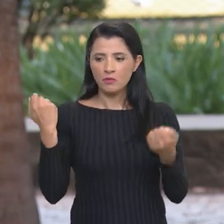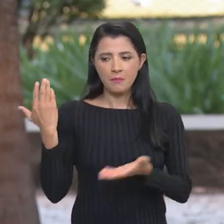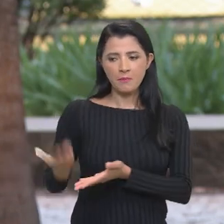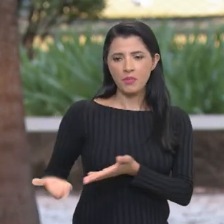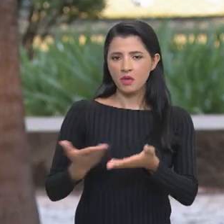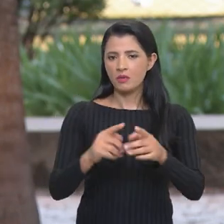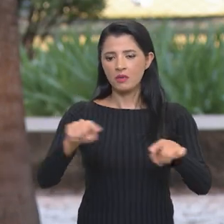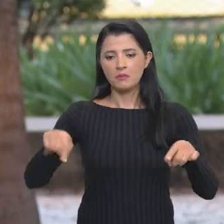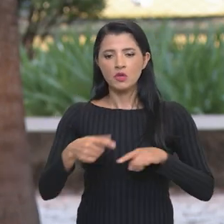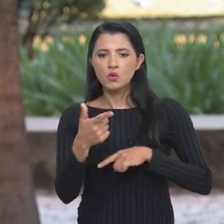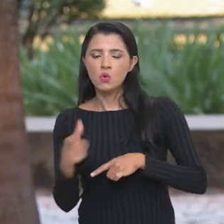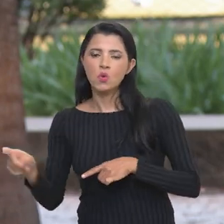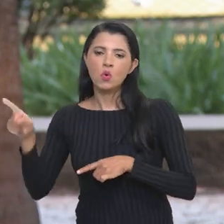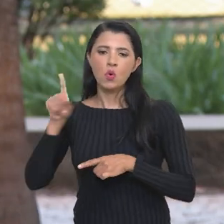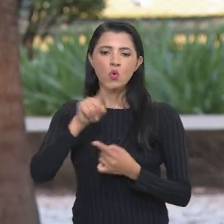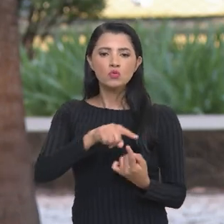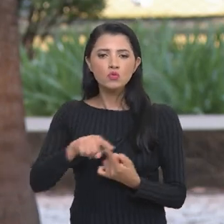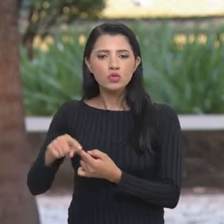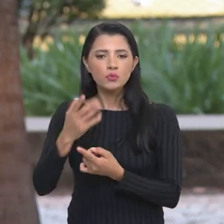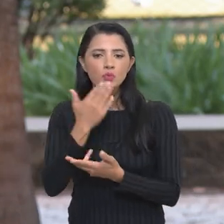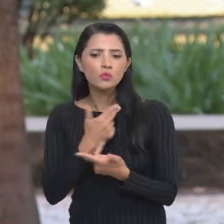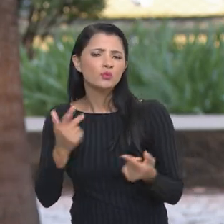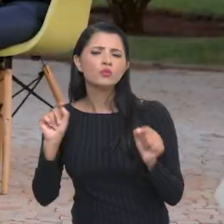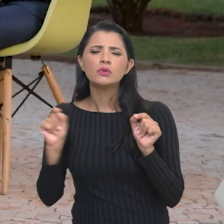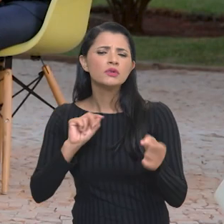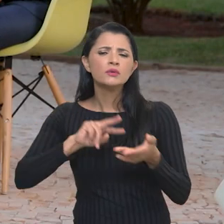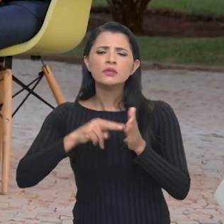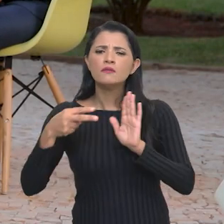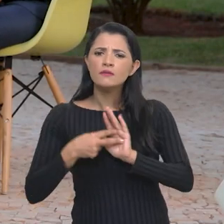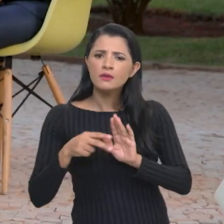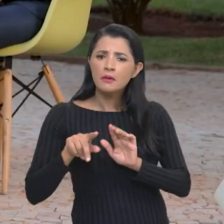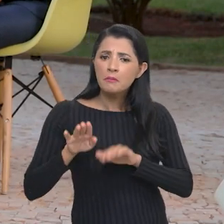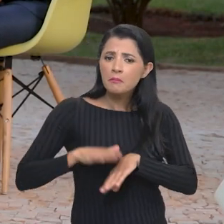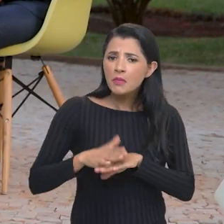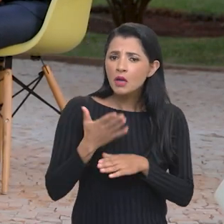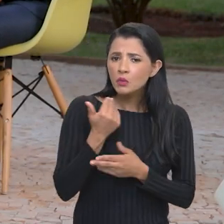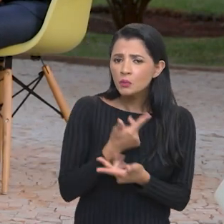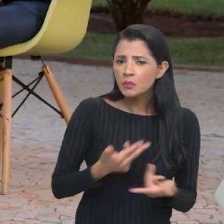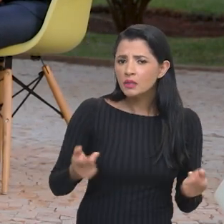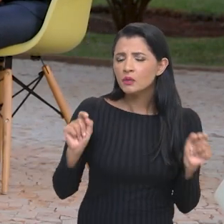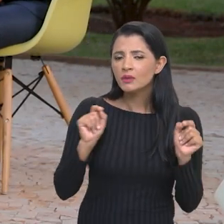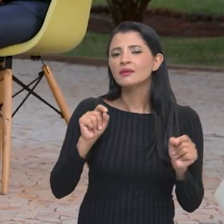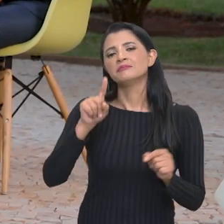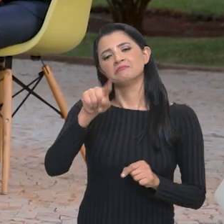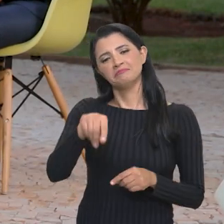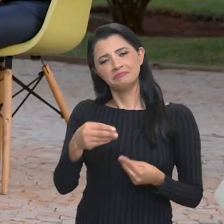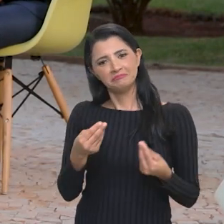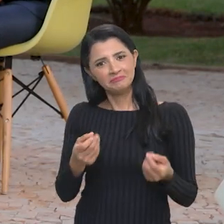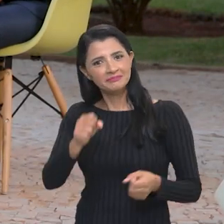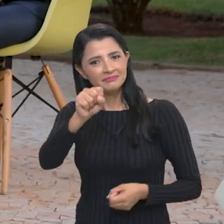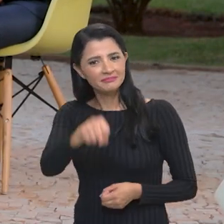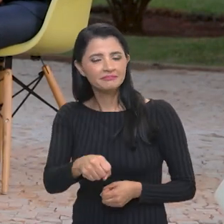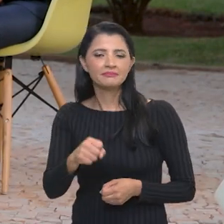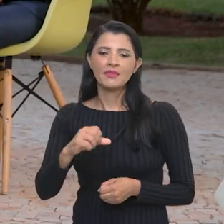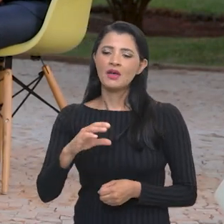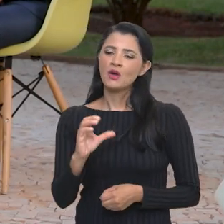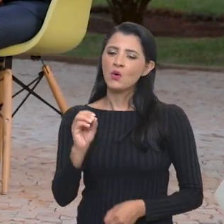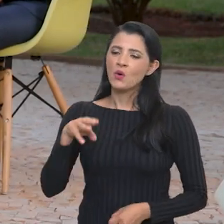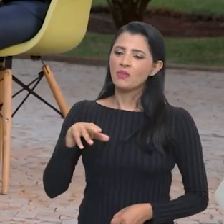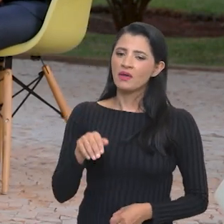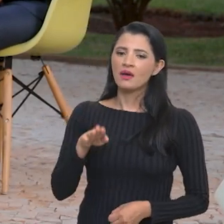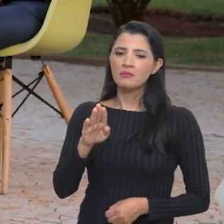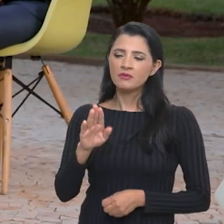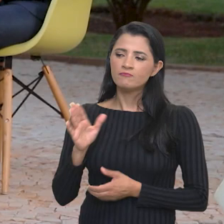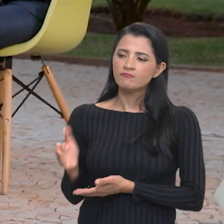feijão sem que haja perda de espaço das outras culturas. O que isso significa na prática? Mais comida na mesa do brasileiro? Sem dúvida. A